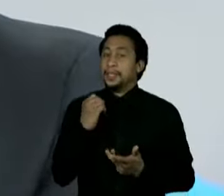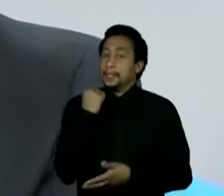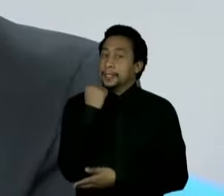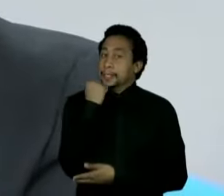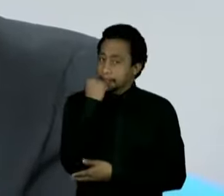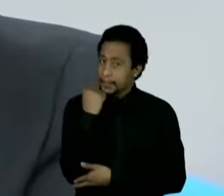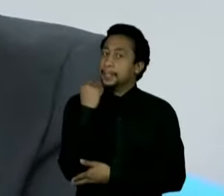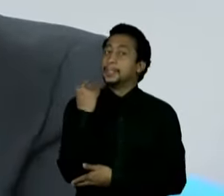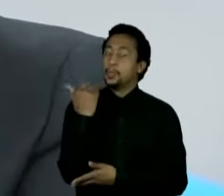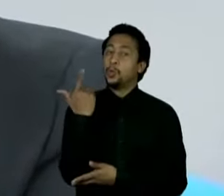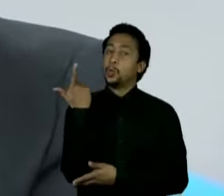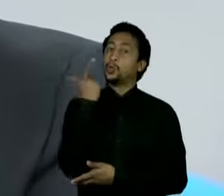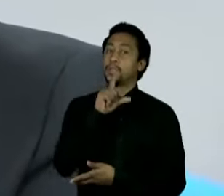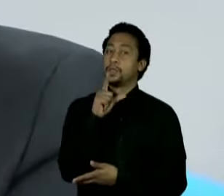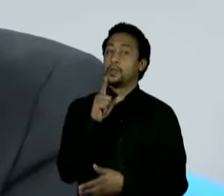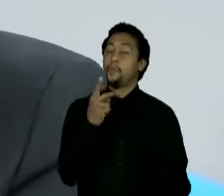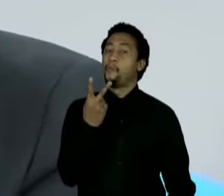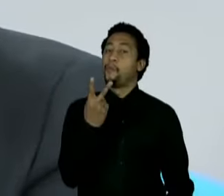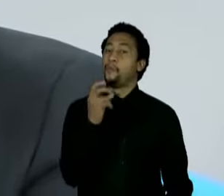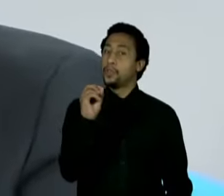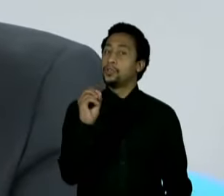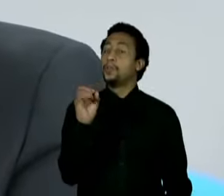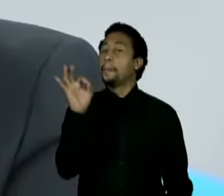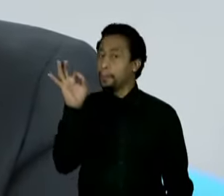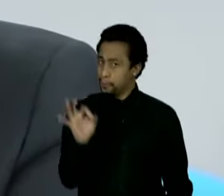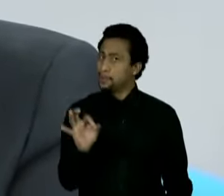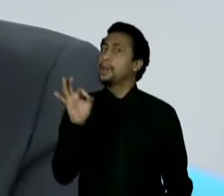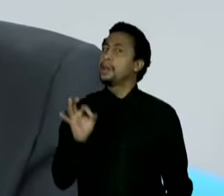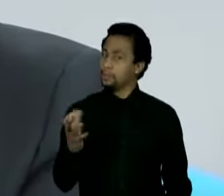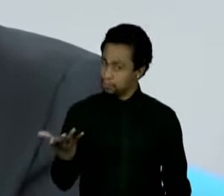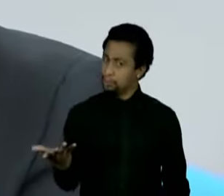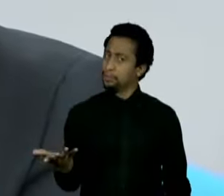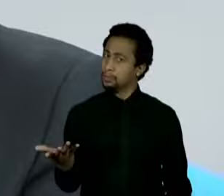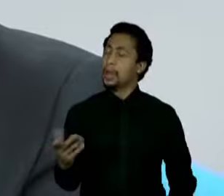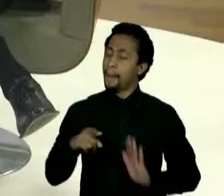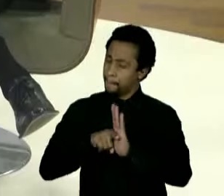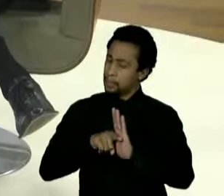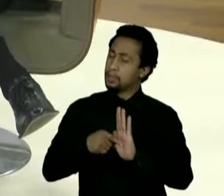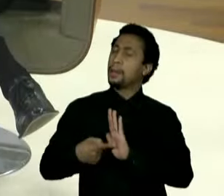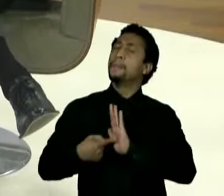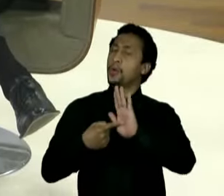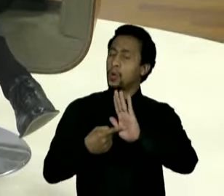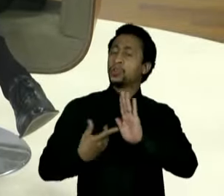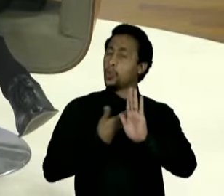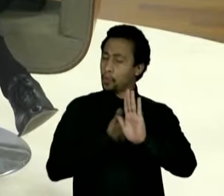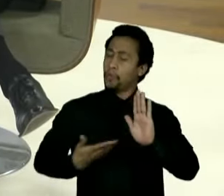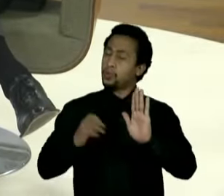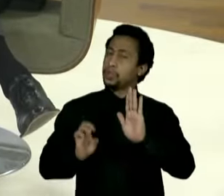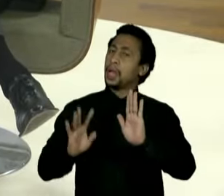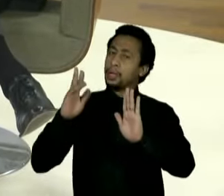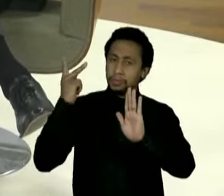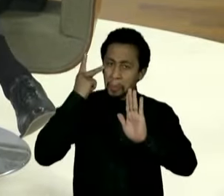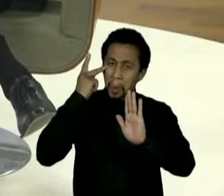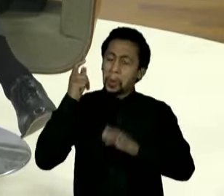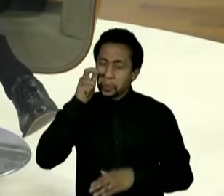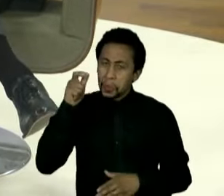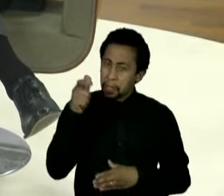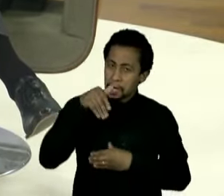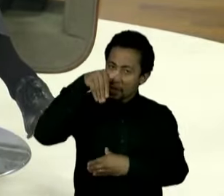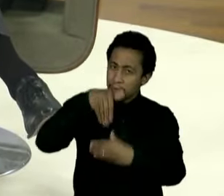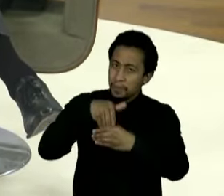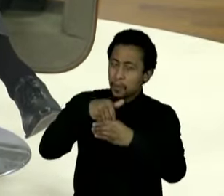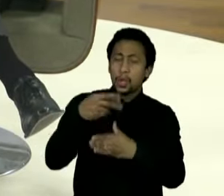de 20 pontos em todas as pesquisas, em média, né? Que me acompanham de outras eleições. Eu venho com o recall da eleição da capital,